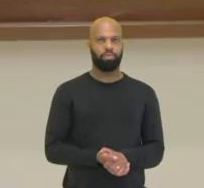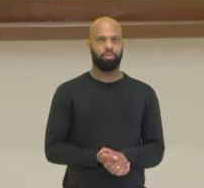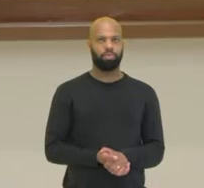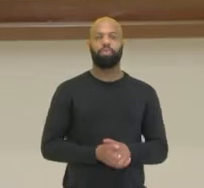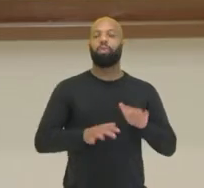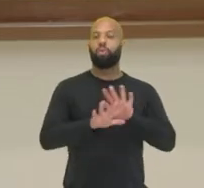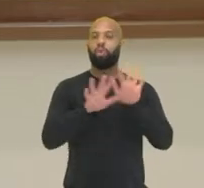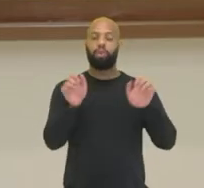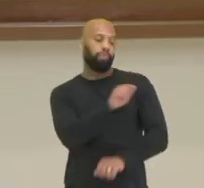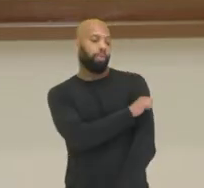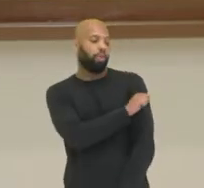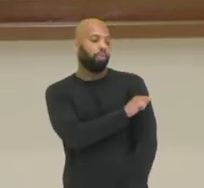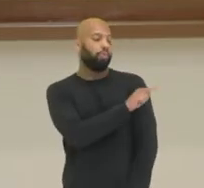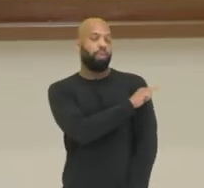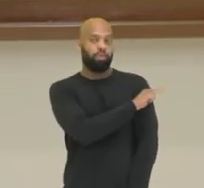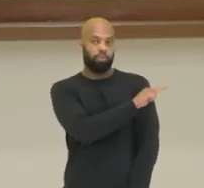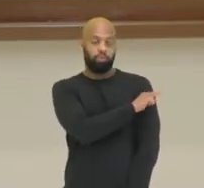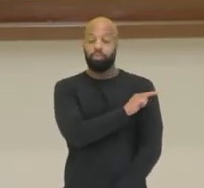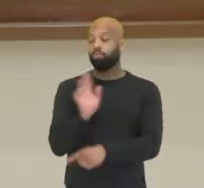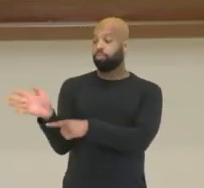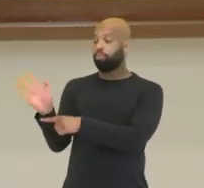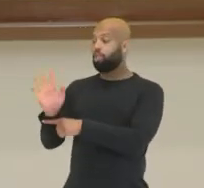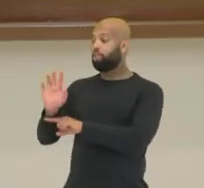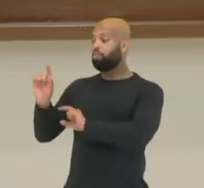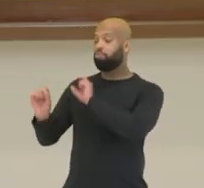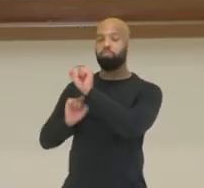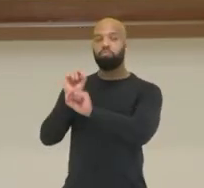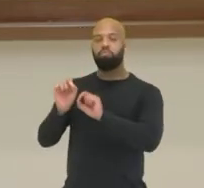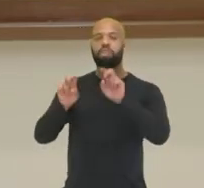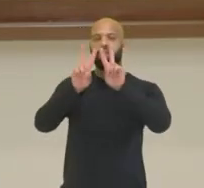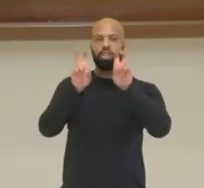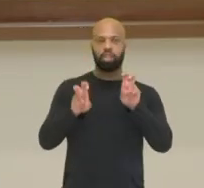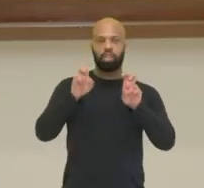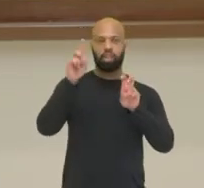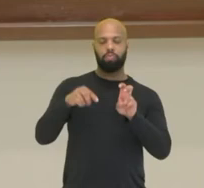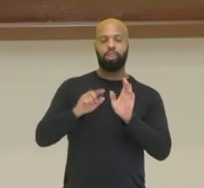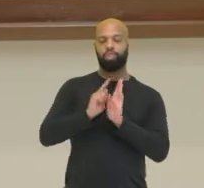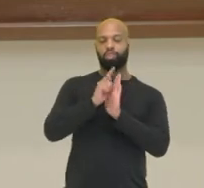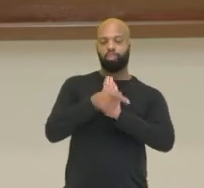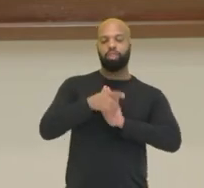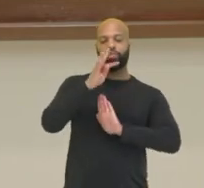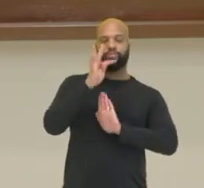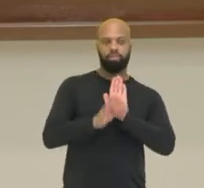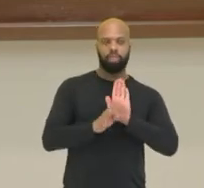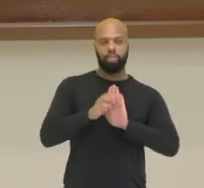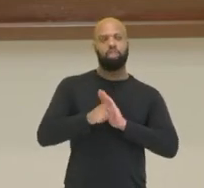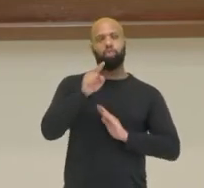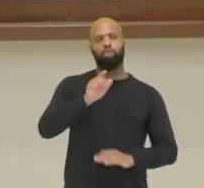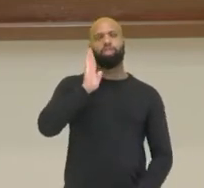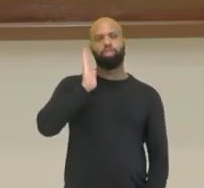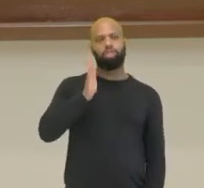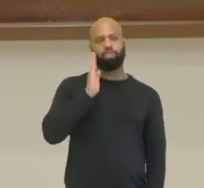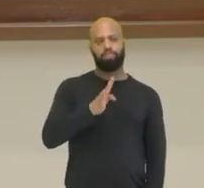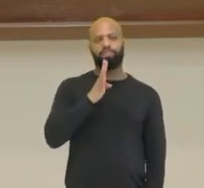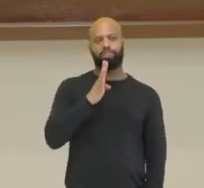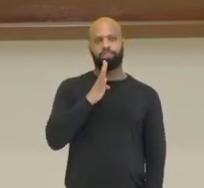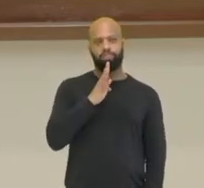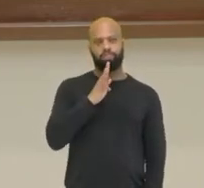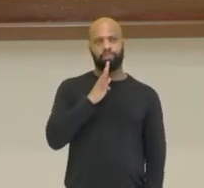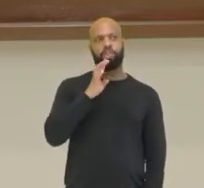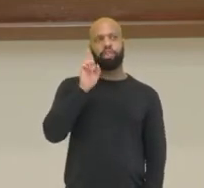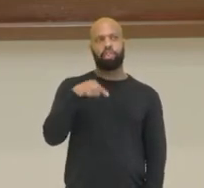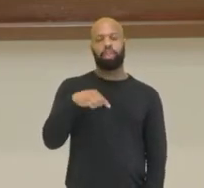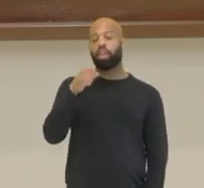Olá, estudantes do sétimo ano. Neste vídeo vamos conversar sobre um gênero textual com o qual vocês são bem familiarizados.